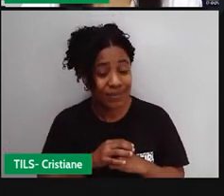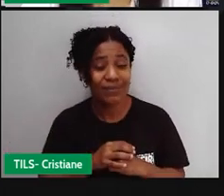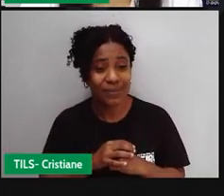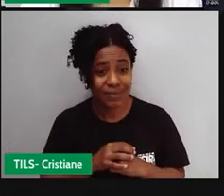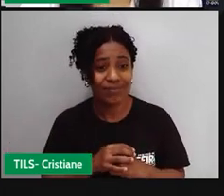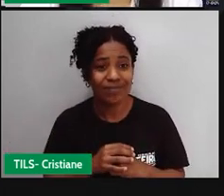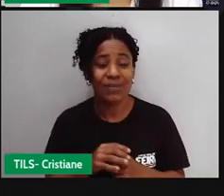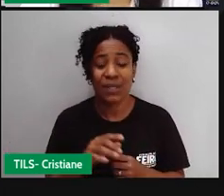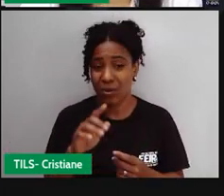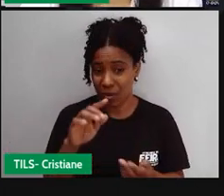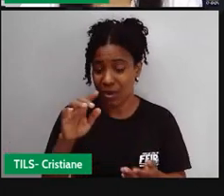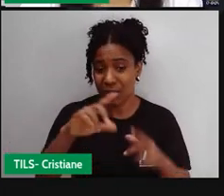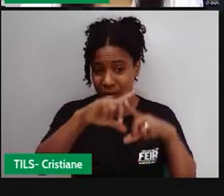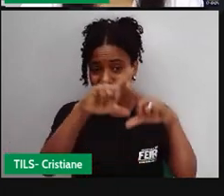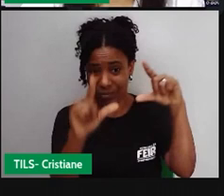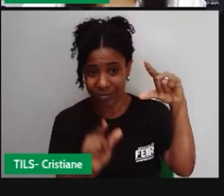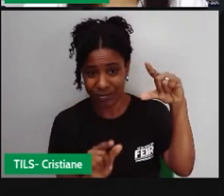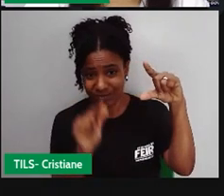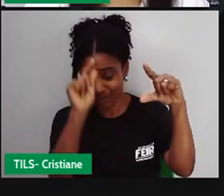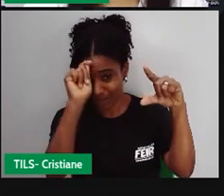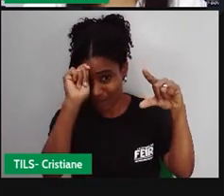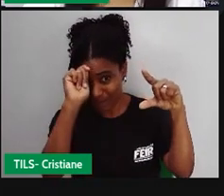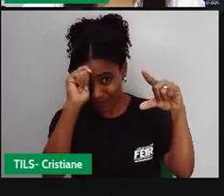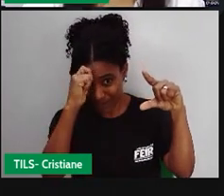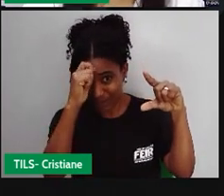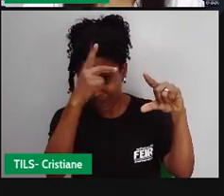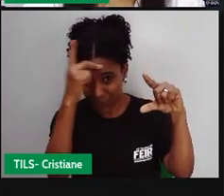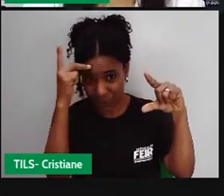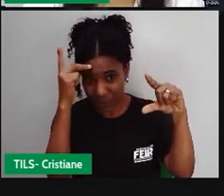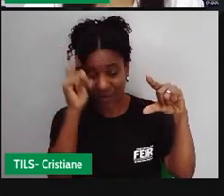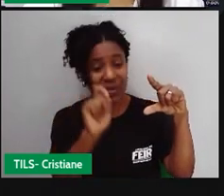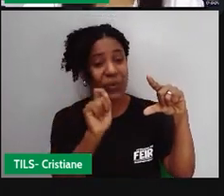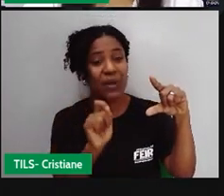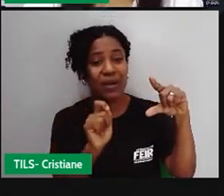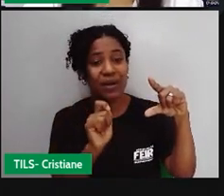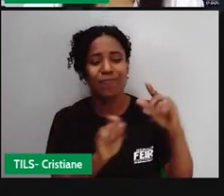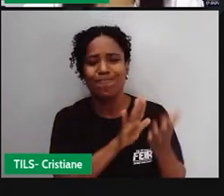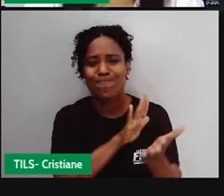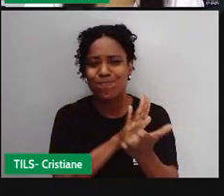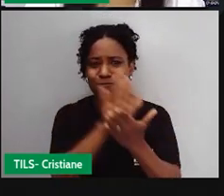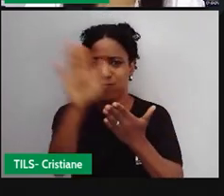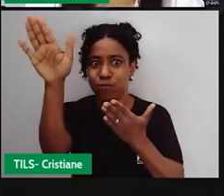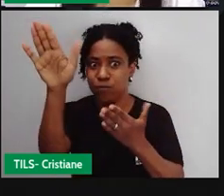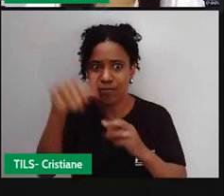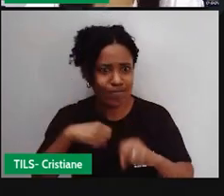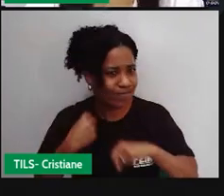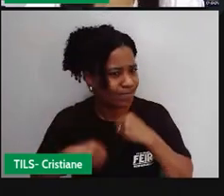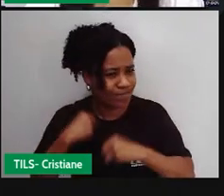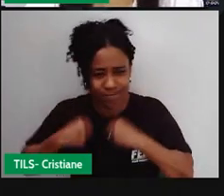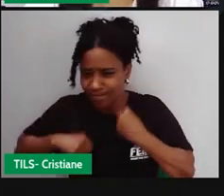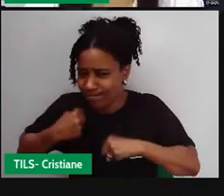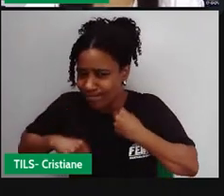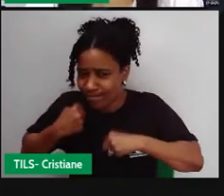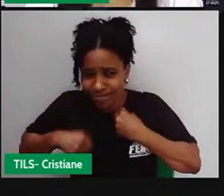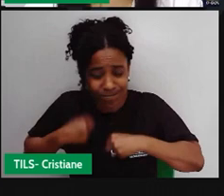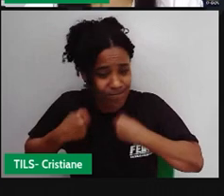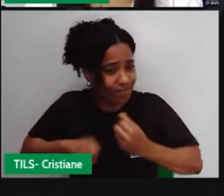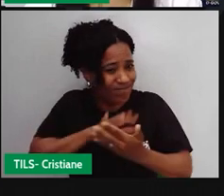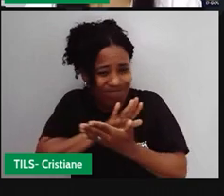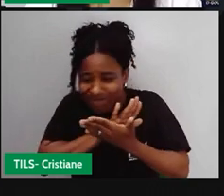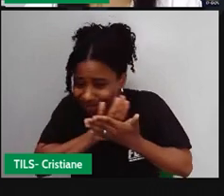muitos africanos escravizados fugiam das fazendas, dos lugares onde eles estavam